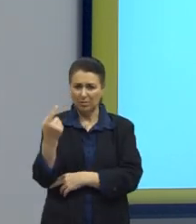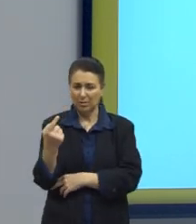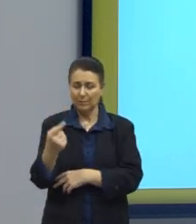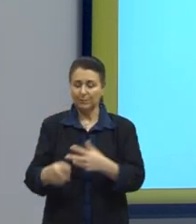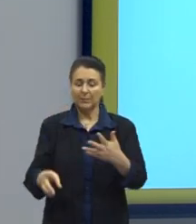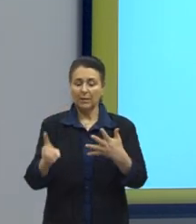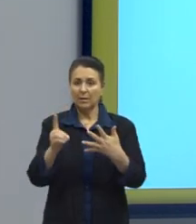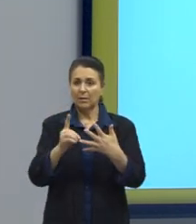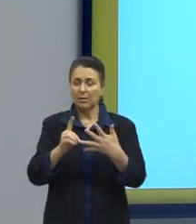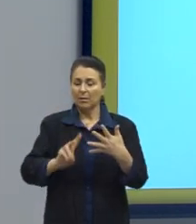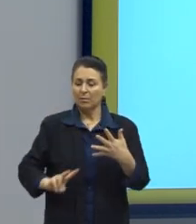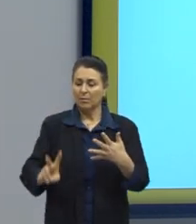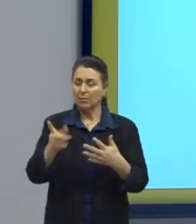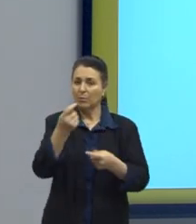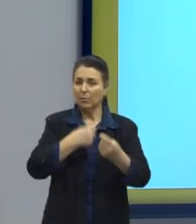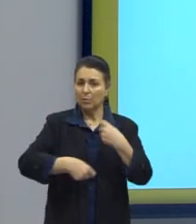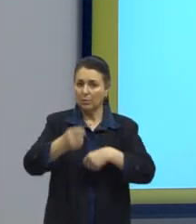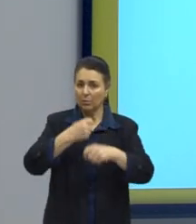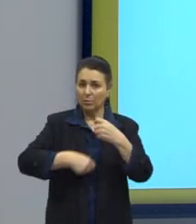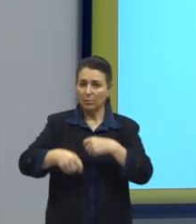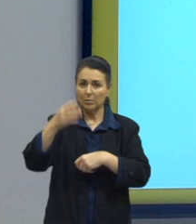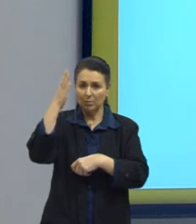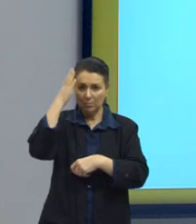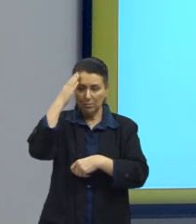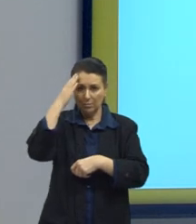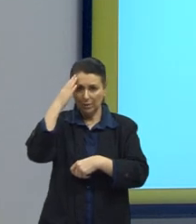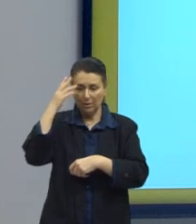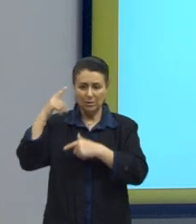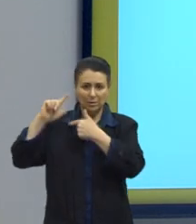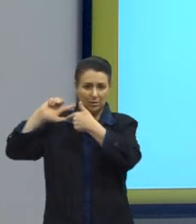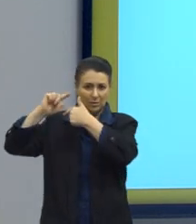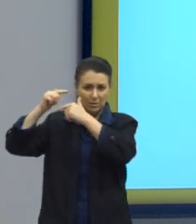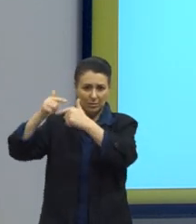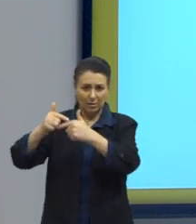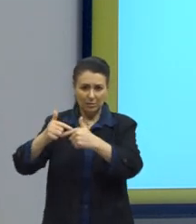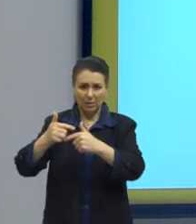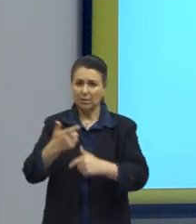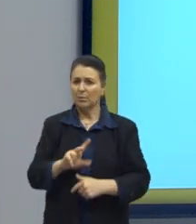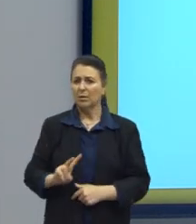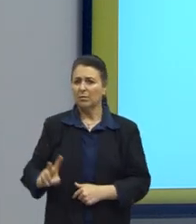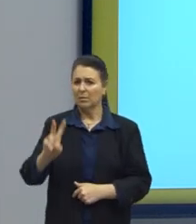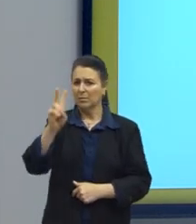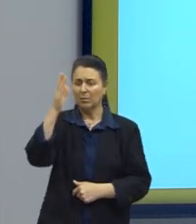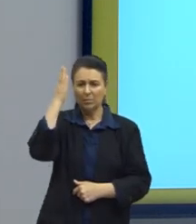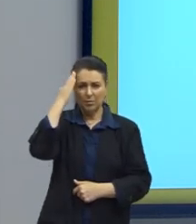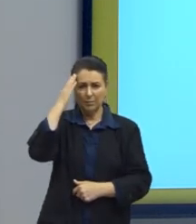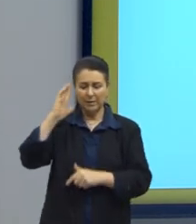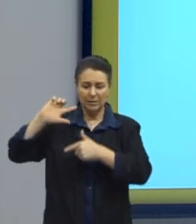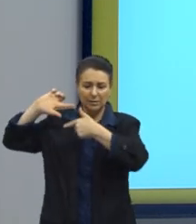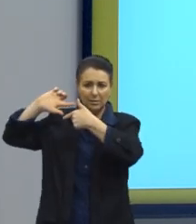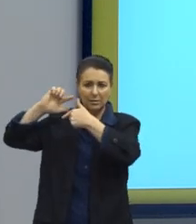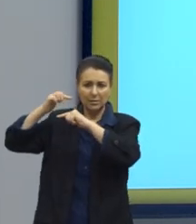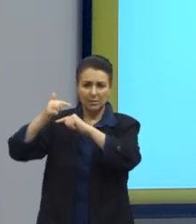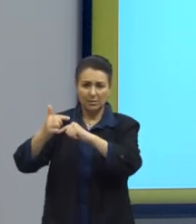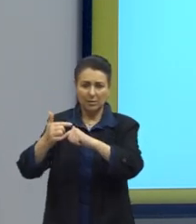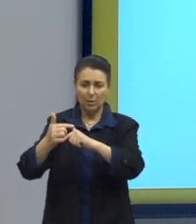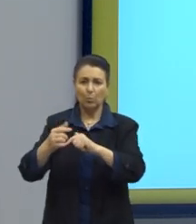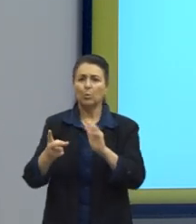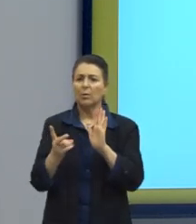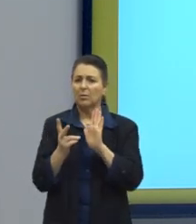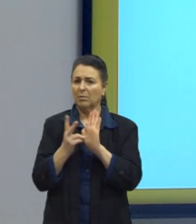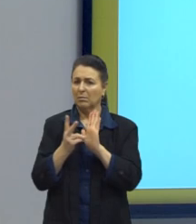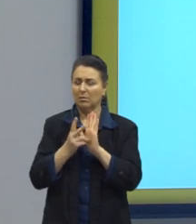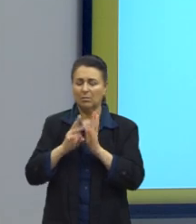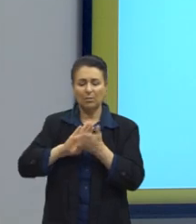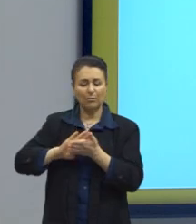D, valorização econômica dos saberes tradicionais? Não, não tem essa valorização dos saberes tradicionais, isso quer dizer os indígenas foram